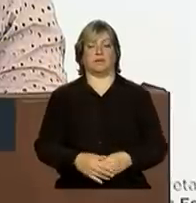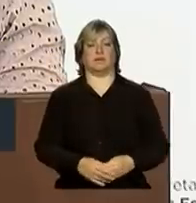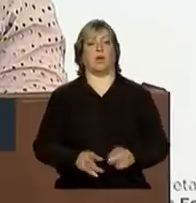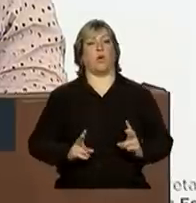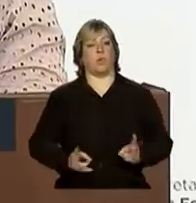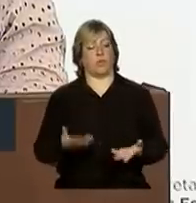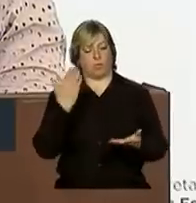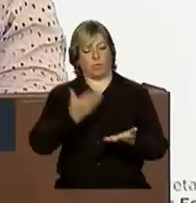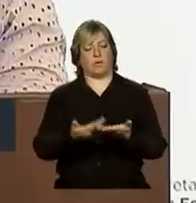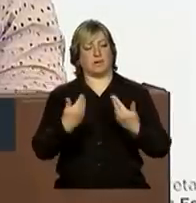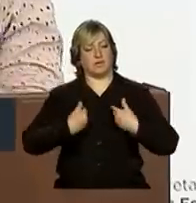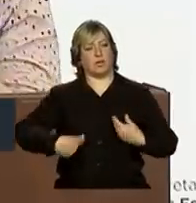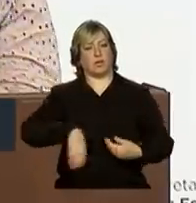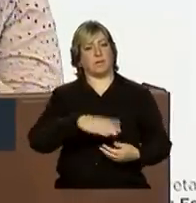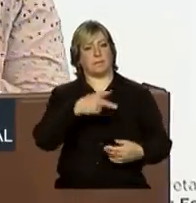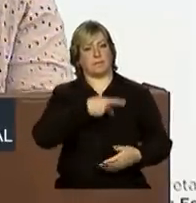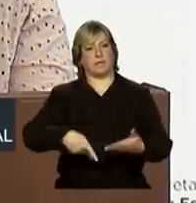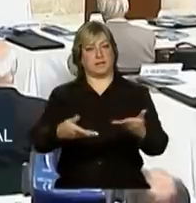Conte conosco, presidente.